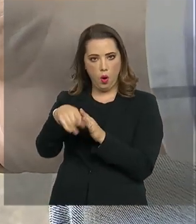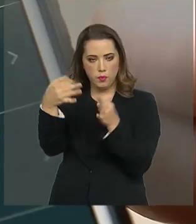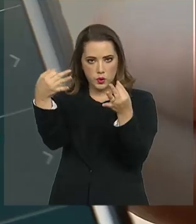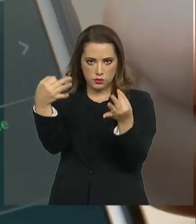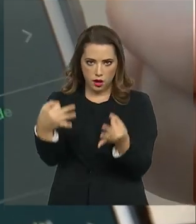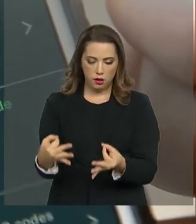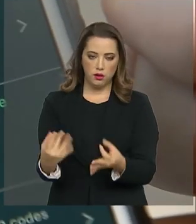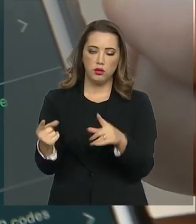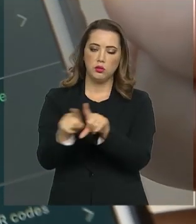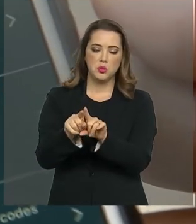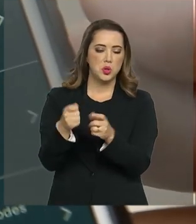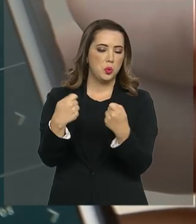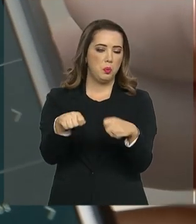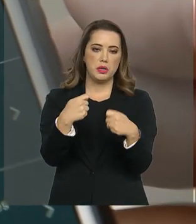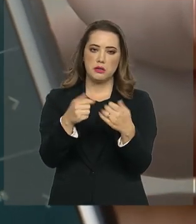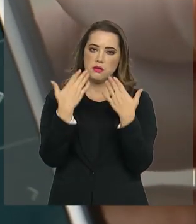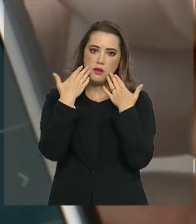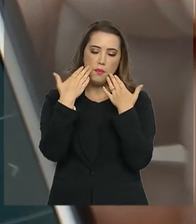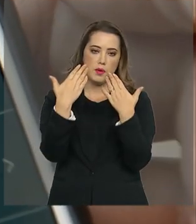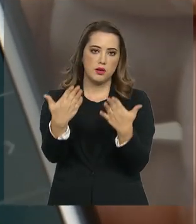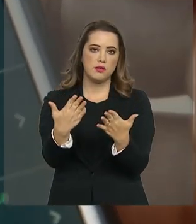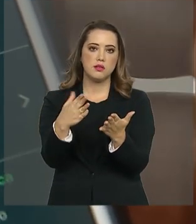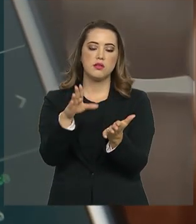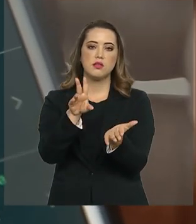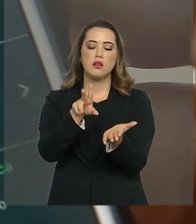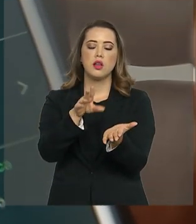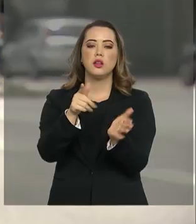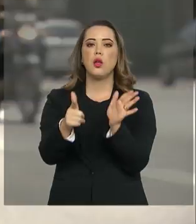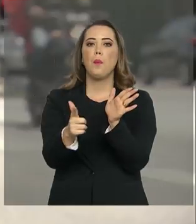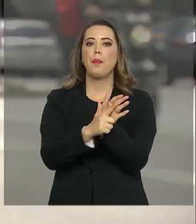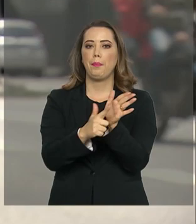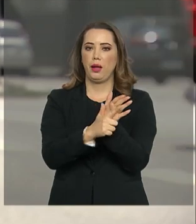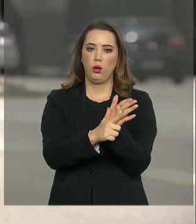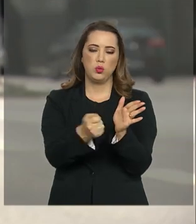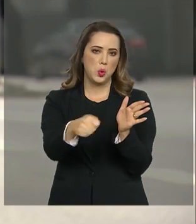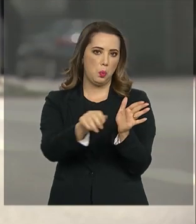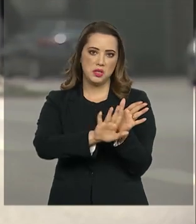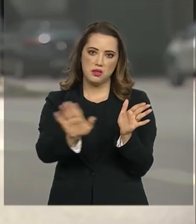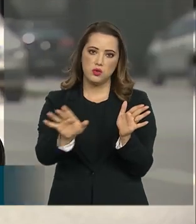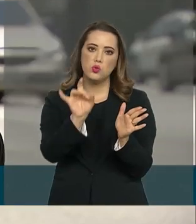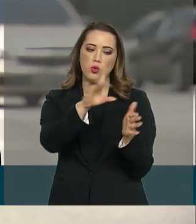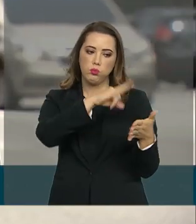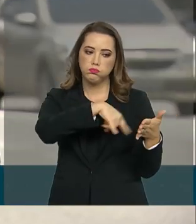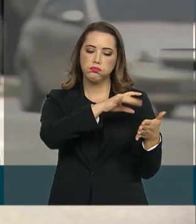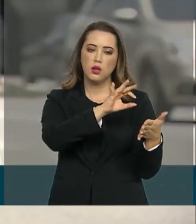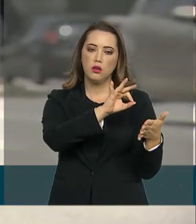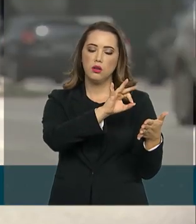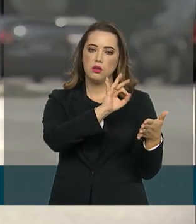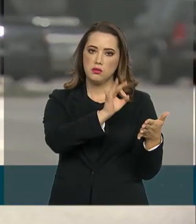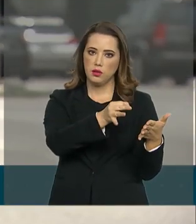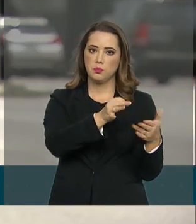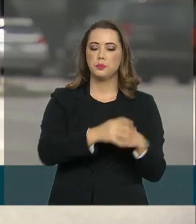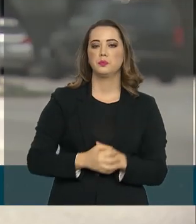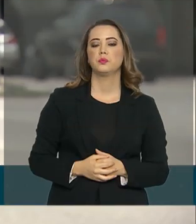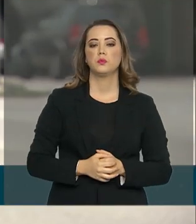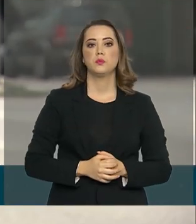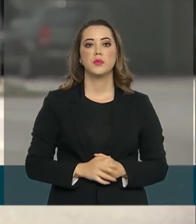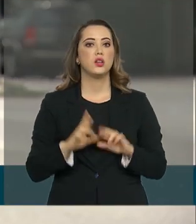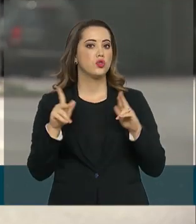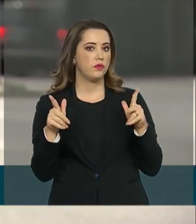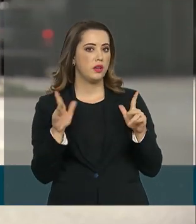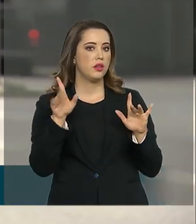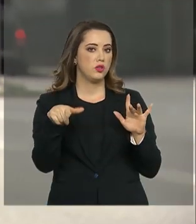oficial e dispensa a apresentação da versão em papel. A diferença é que a carteira digital de trânsito tem